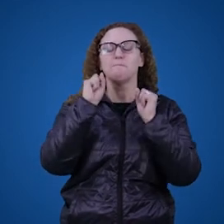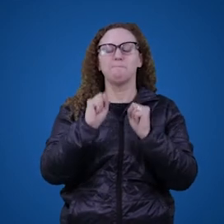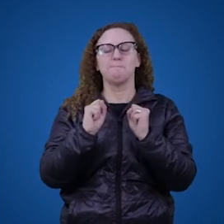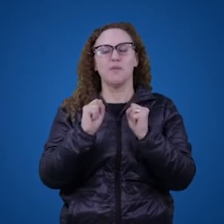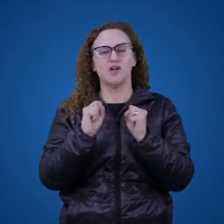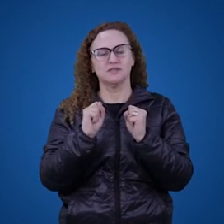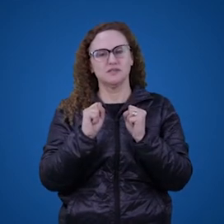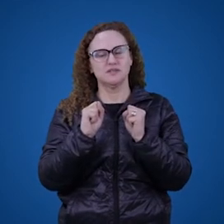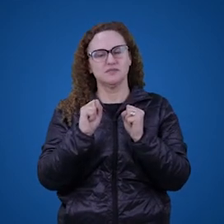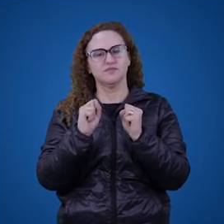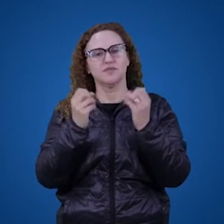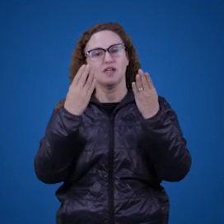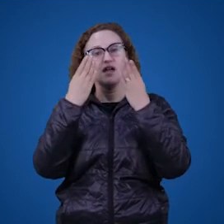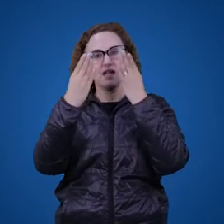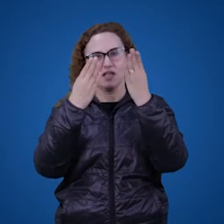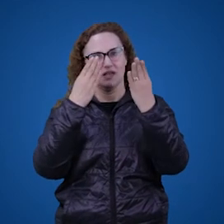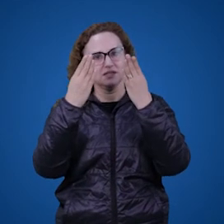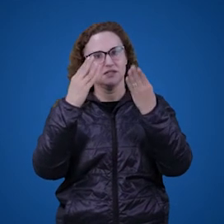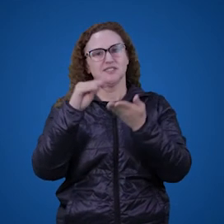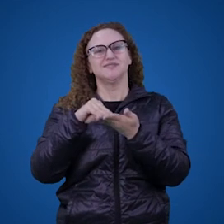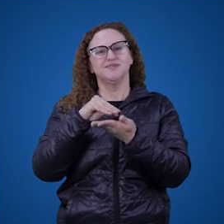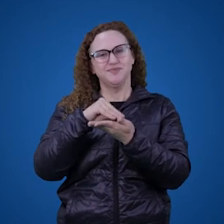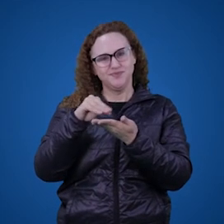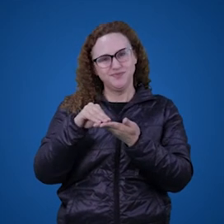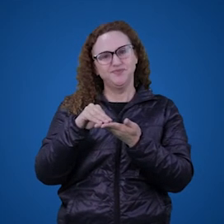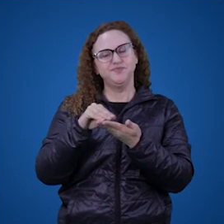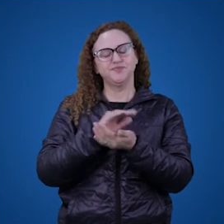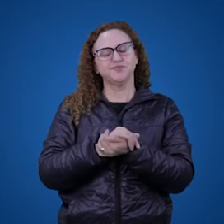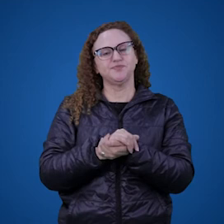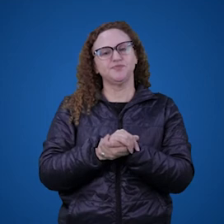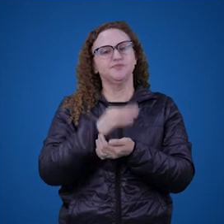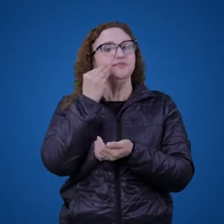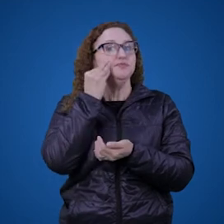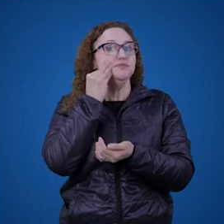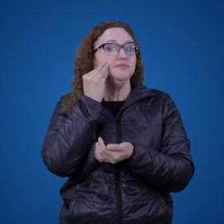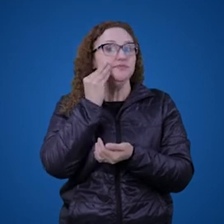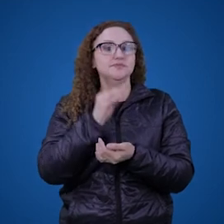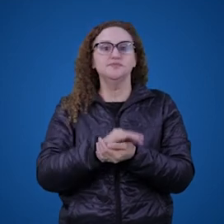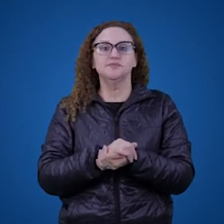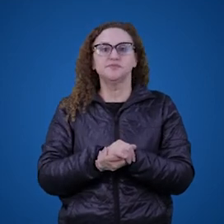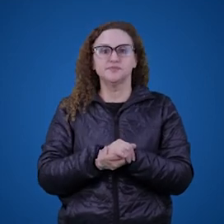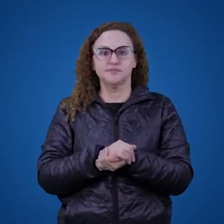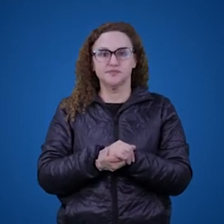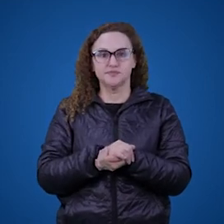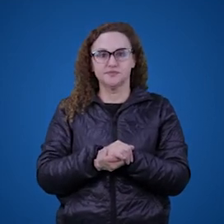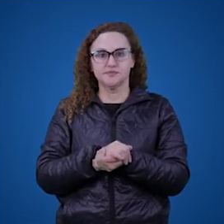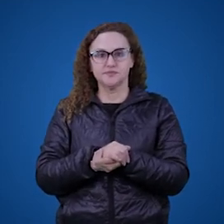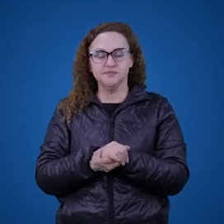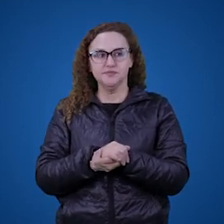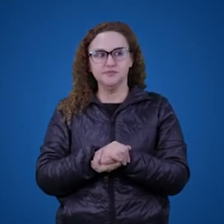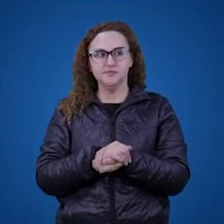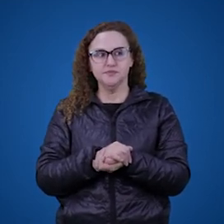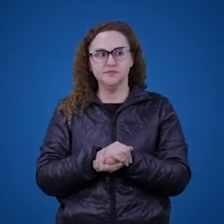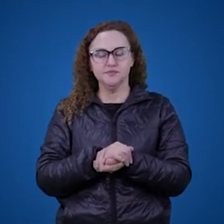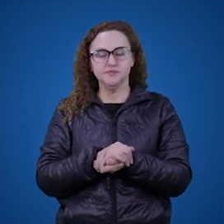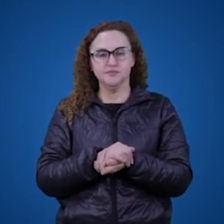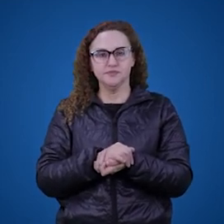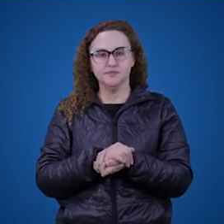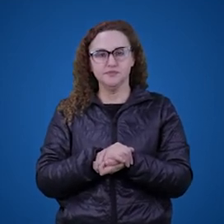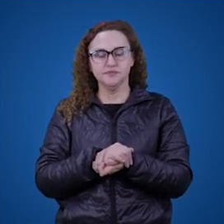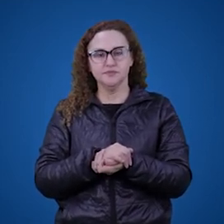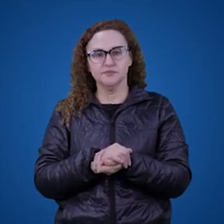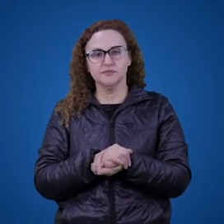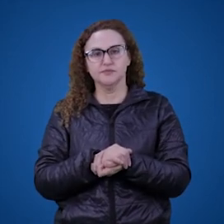termos de jogo. Então, a gente pode tentar também o que